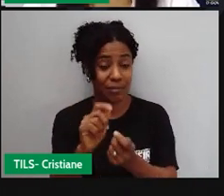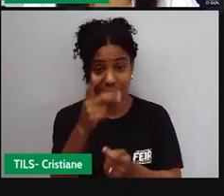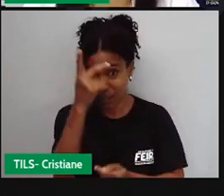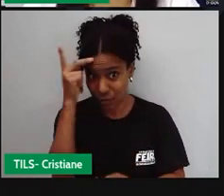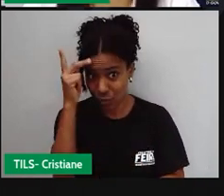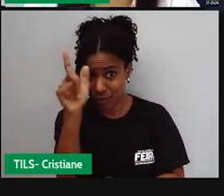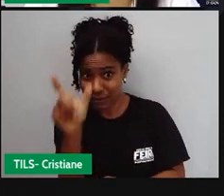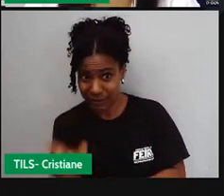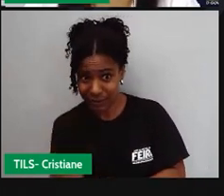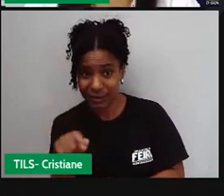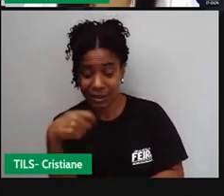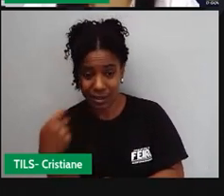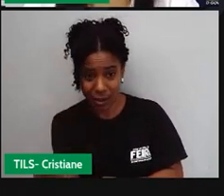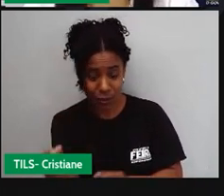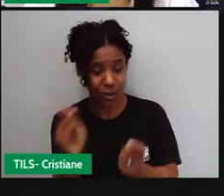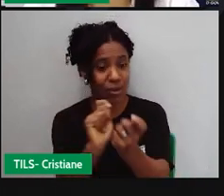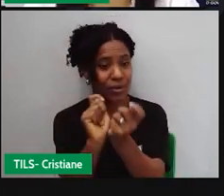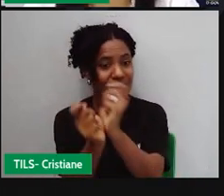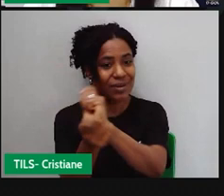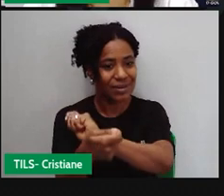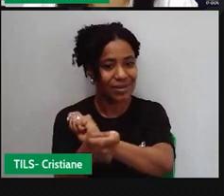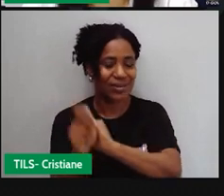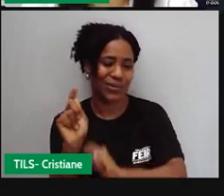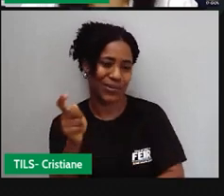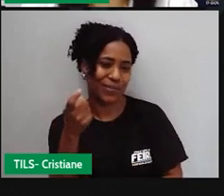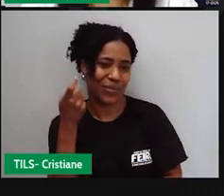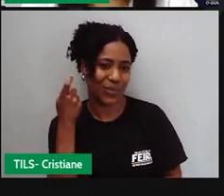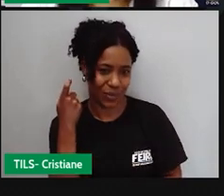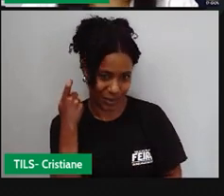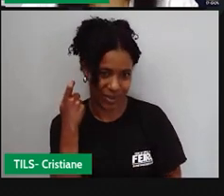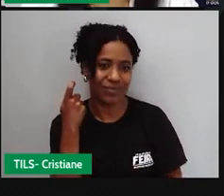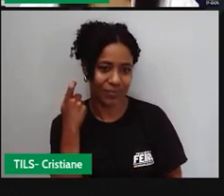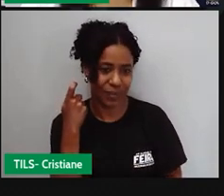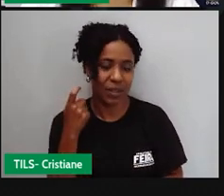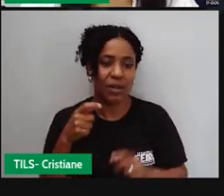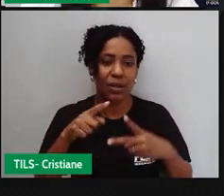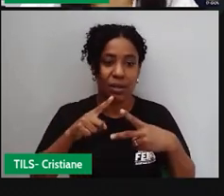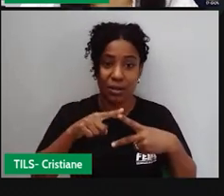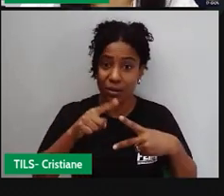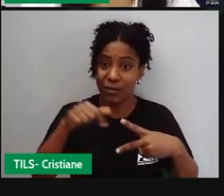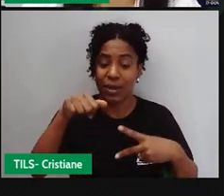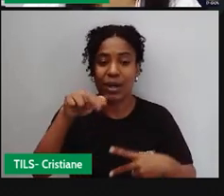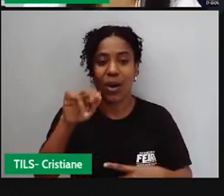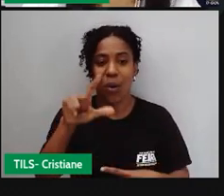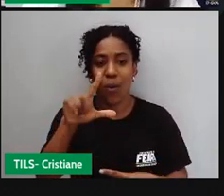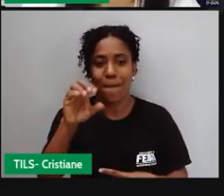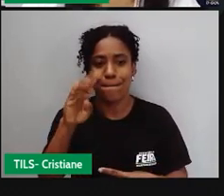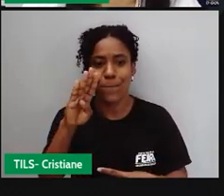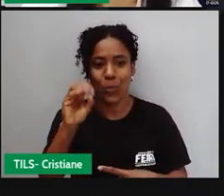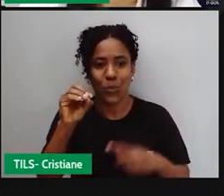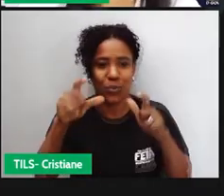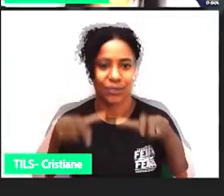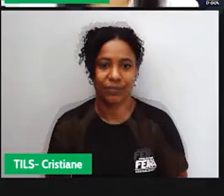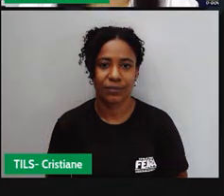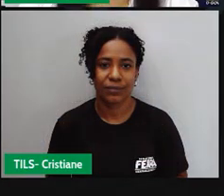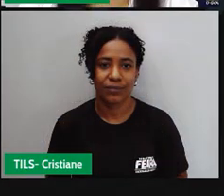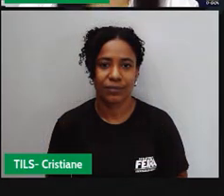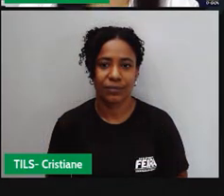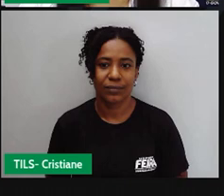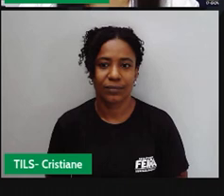os descendentes, são remanescentes de quilombolas. Quilombo é o local e quilombola quem mora no quilombo.